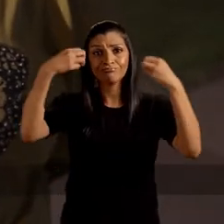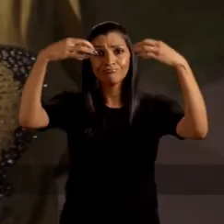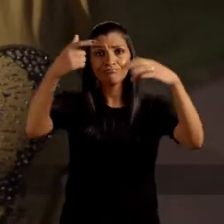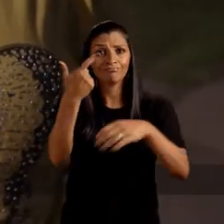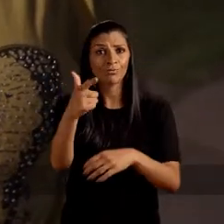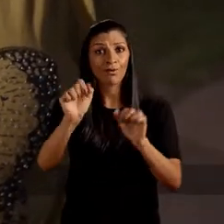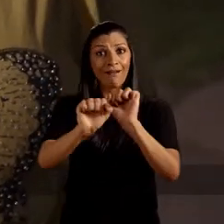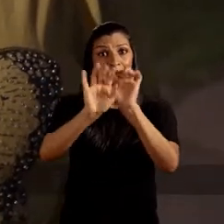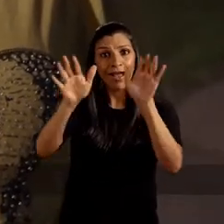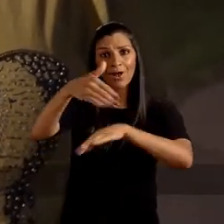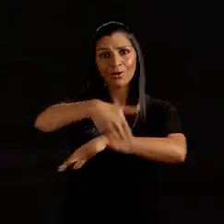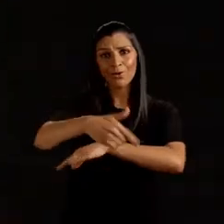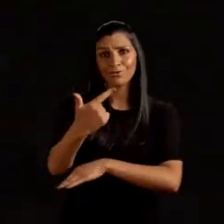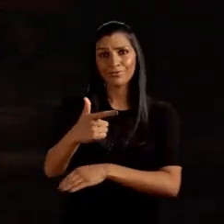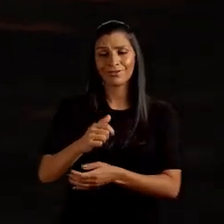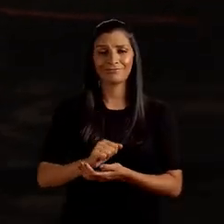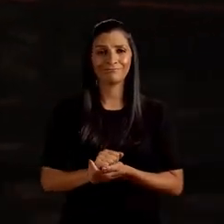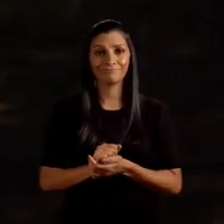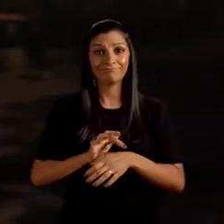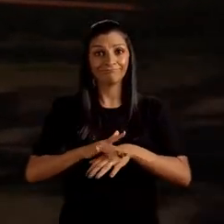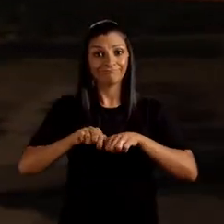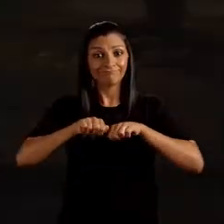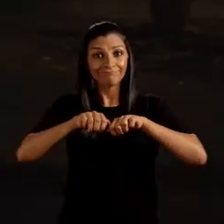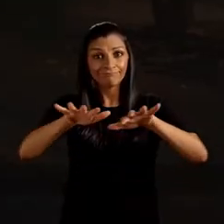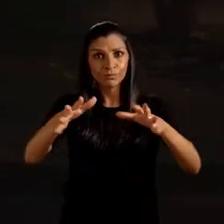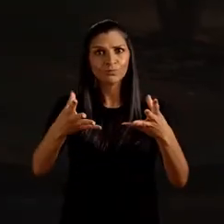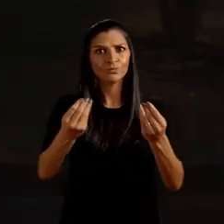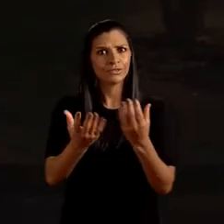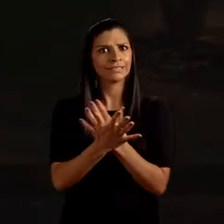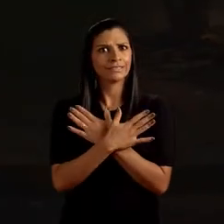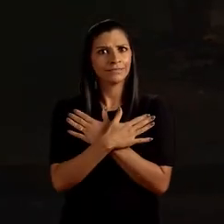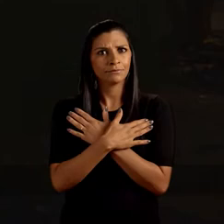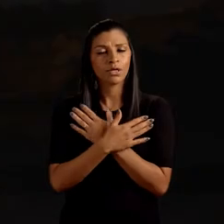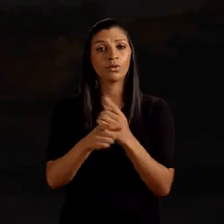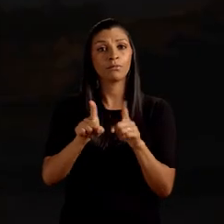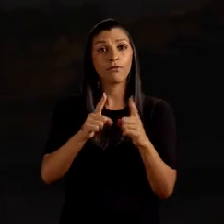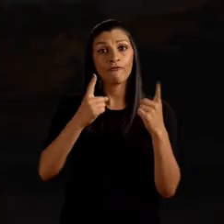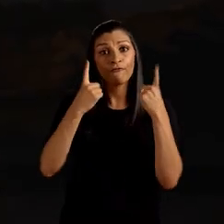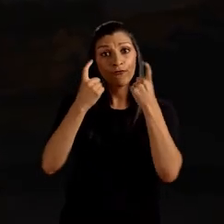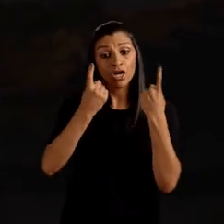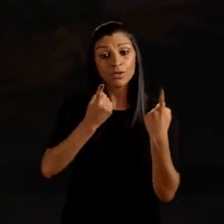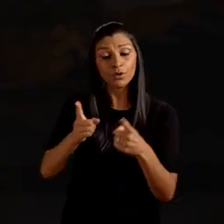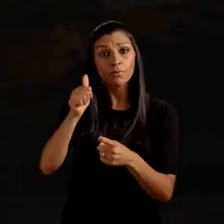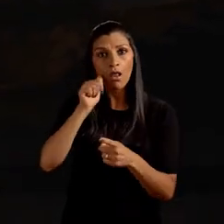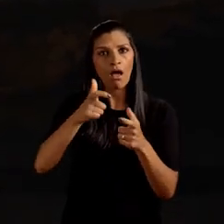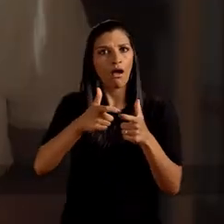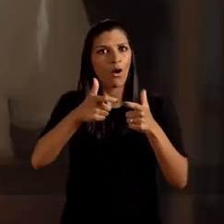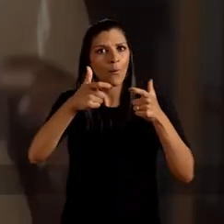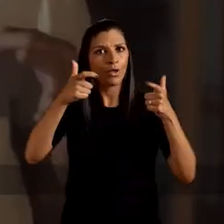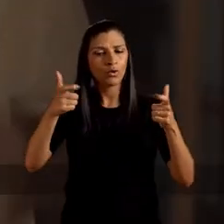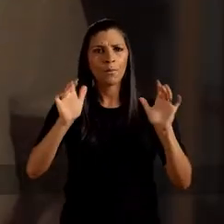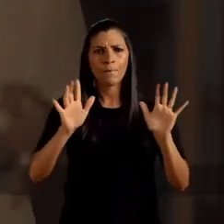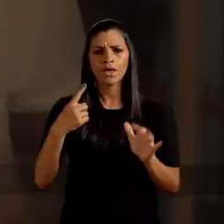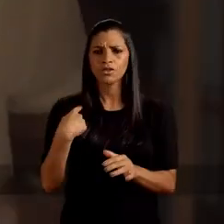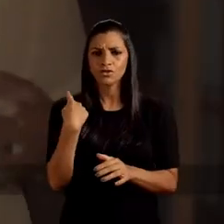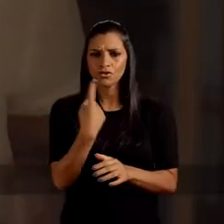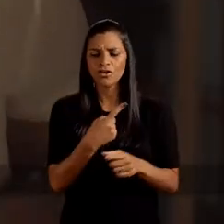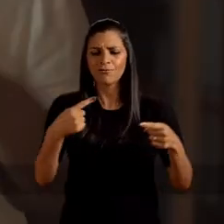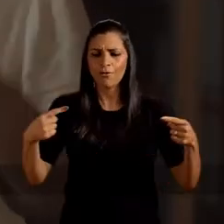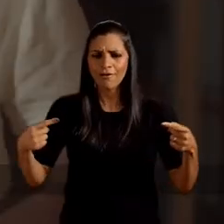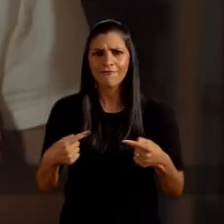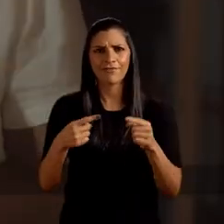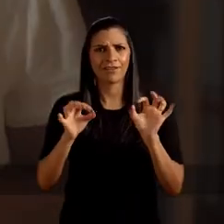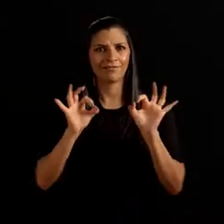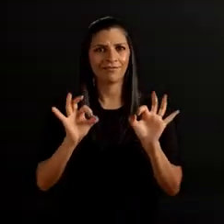uma lâmpada, não tem uma claridade na rua. Com a pandemia, além do desemprego, a violência contra a mulher também aumentou. Mas nós vamos